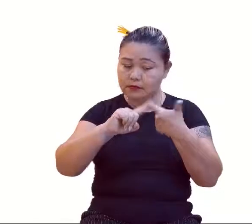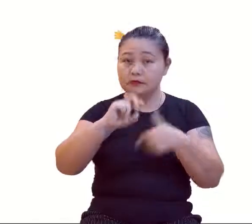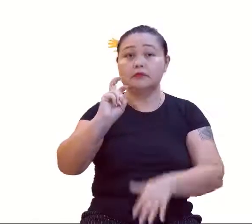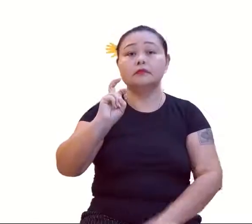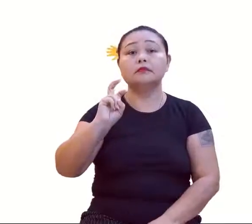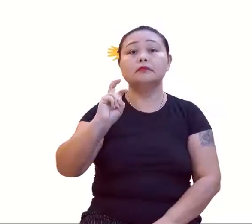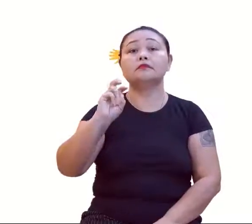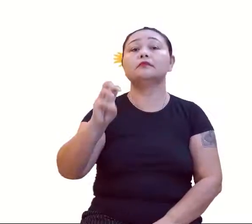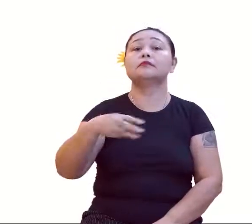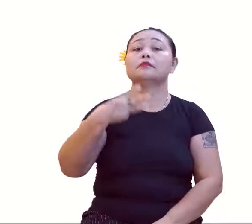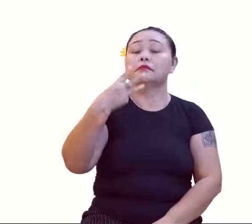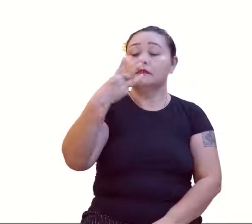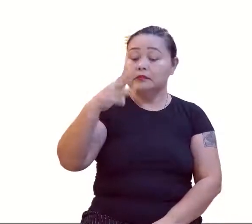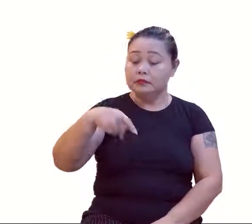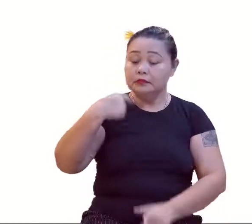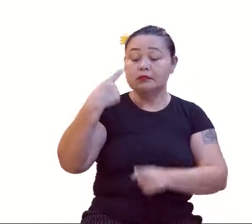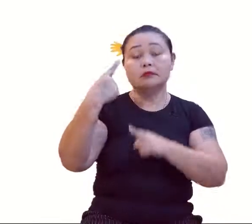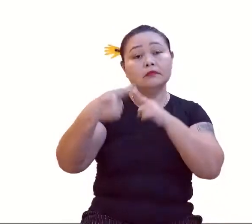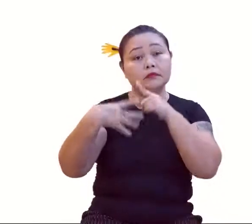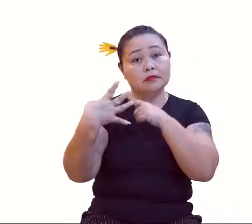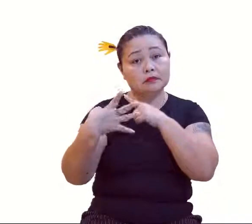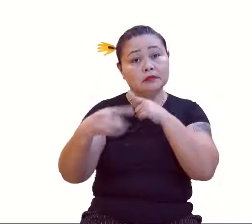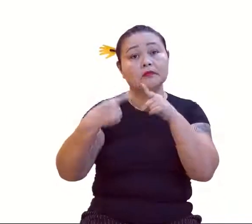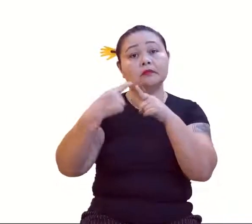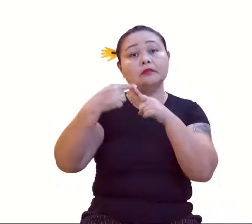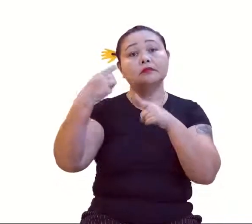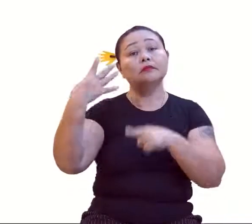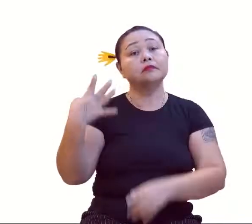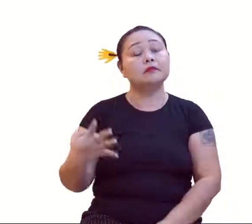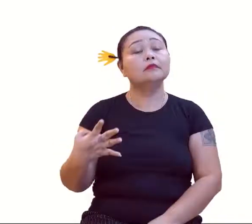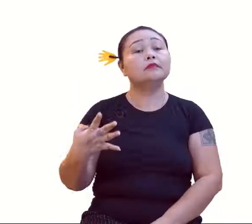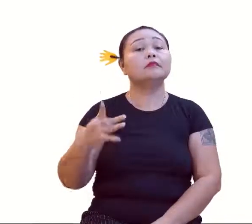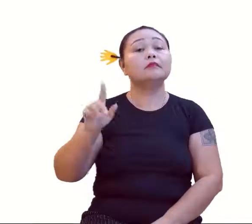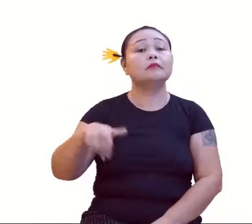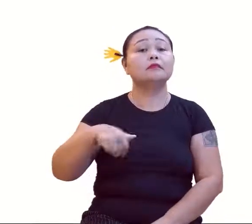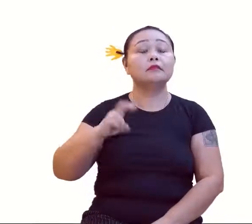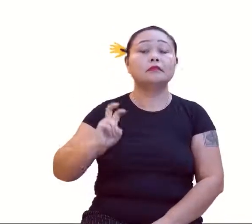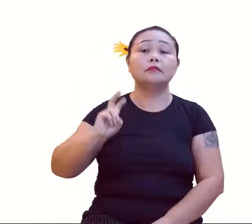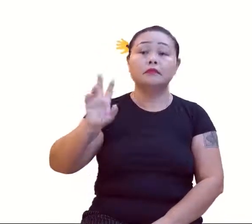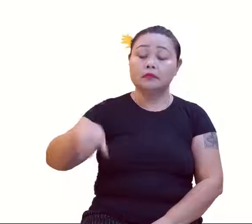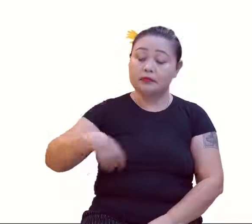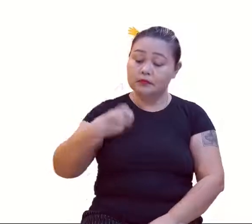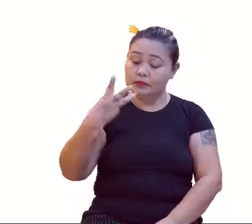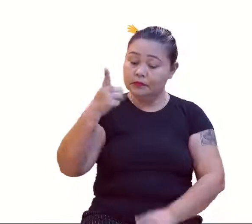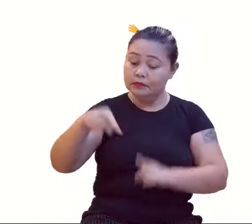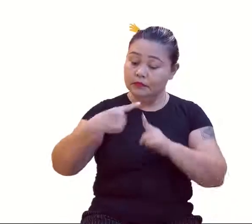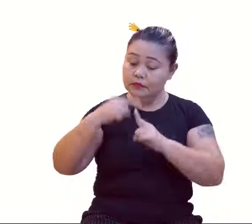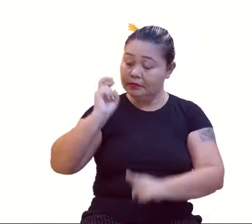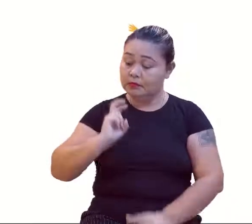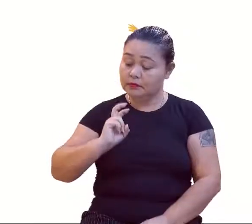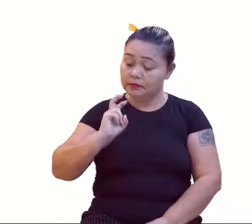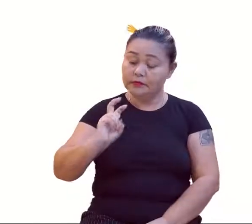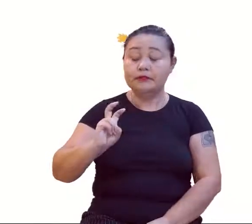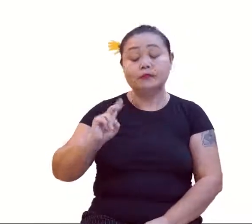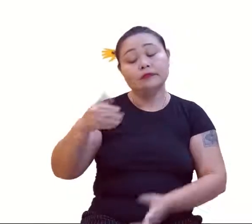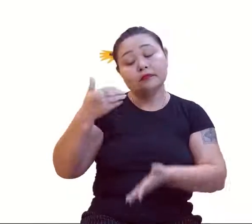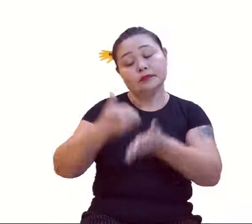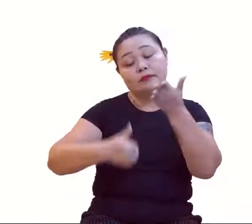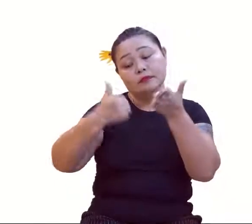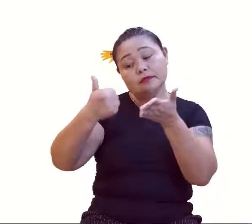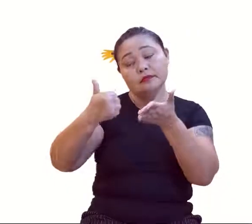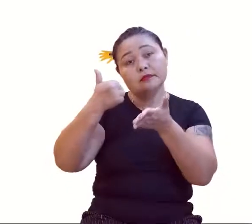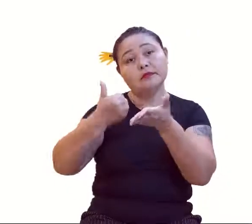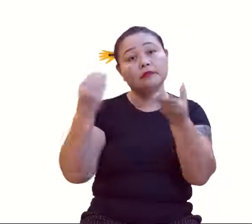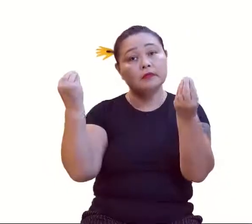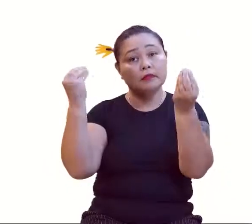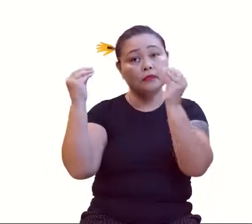3, depois o a 4 é 3 vezes 4 e o nosso a 5 é 3 vezes 5, menos 1. Vamos